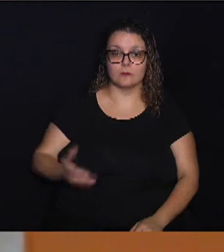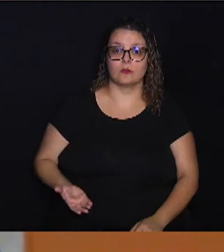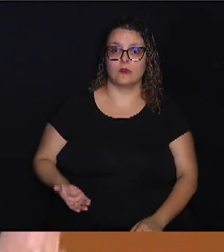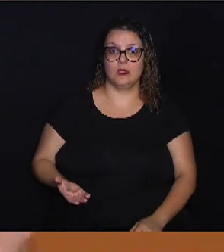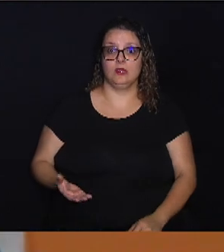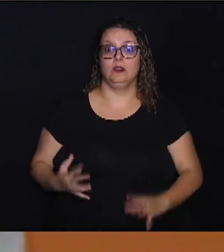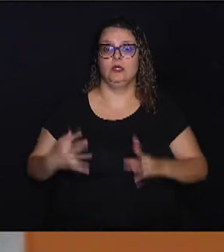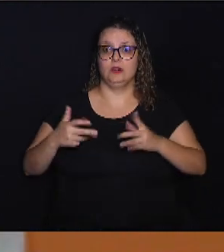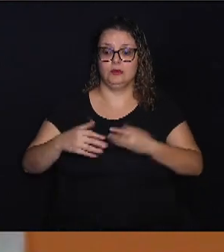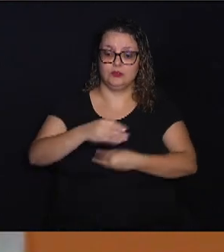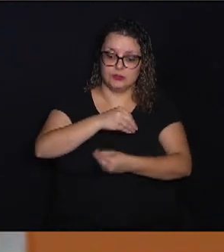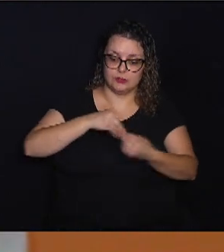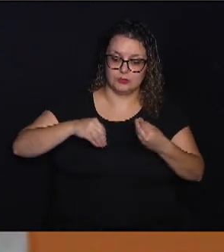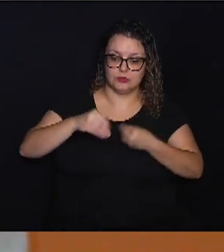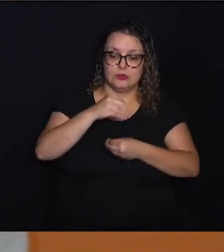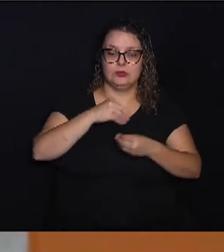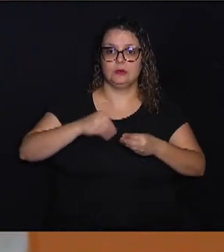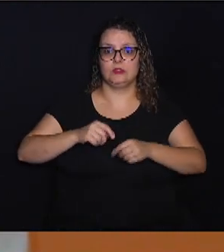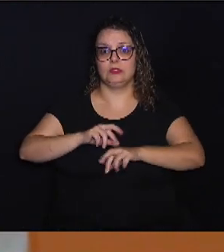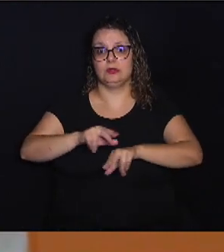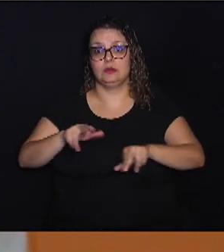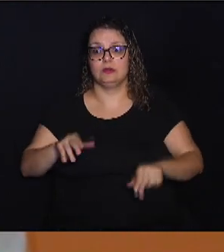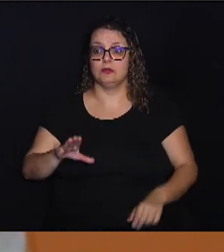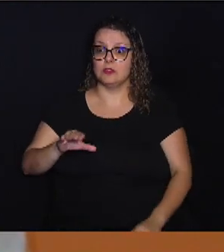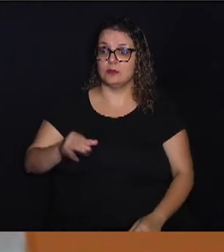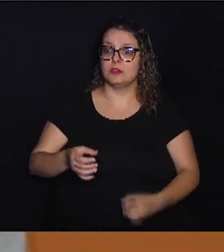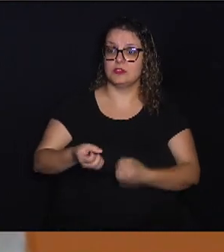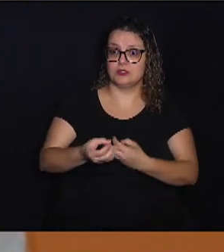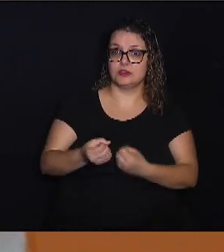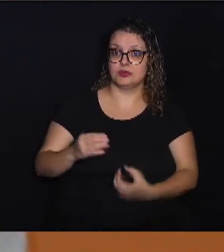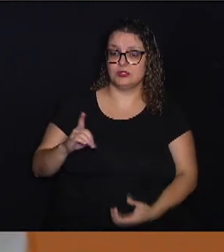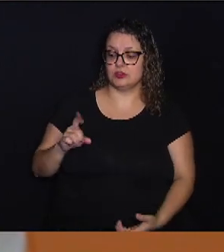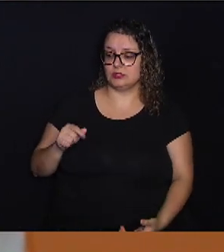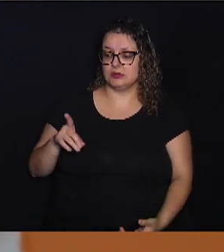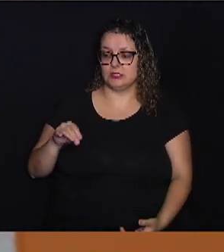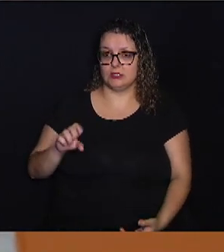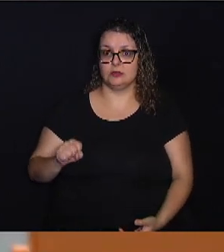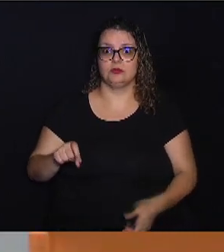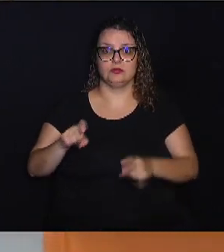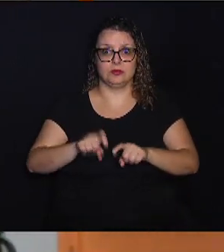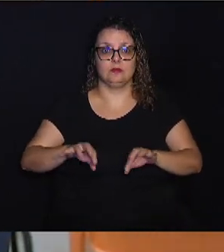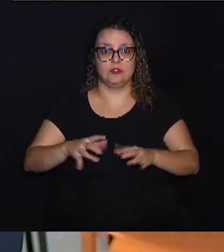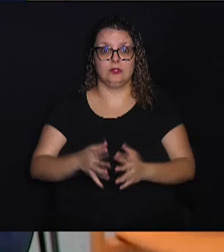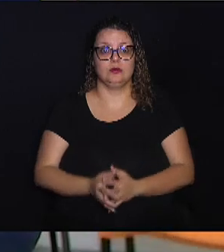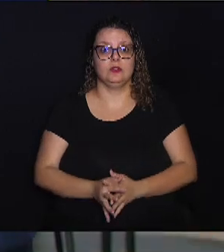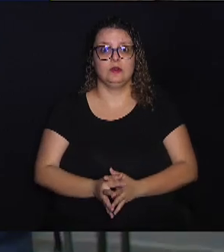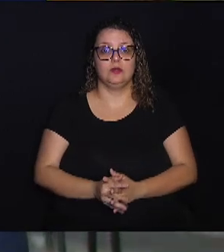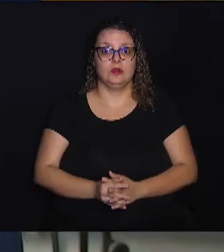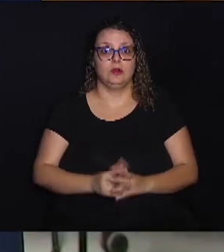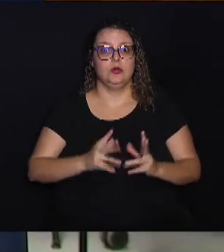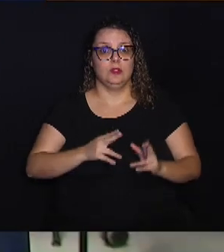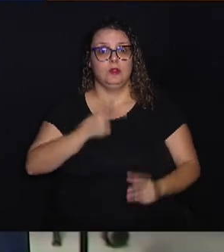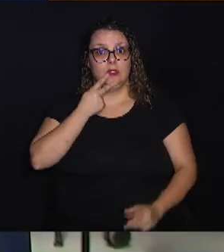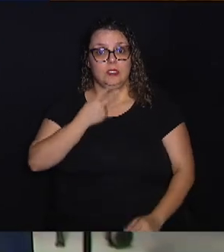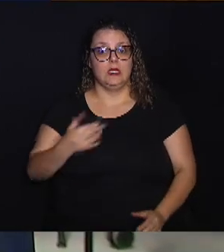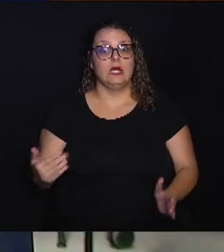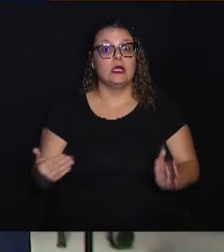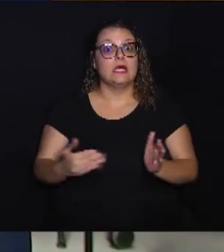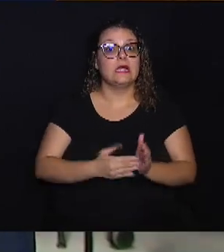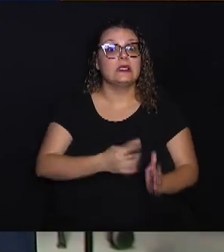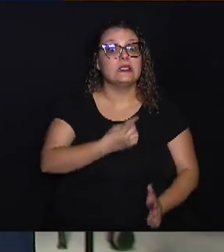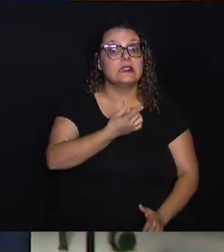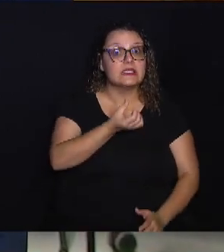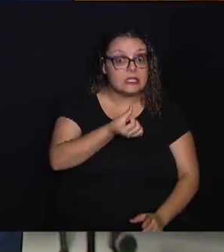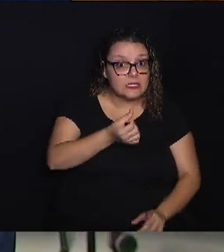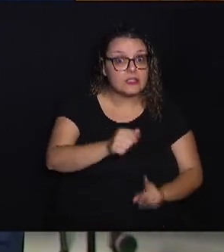tudo isso com muita ciência de dados e muita computação. Bom, como eu disse, então as inscrições vão até 16